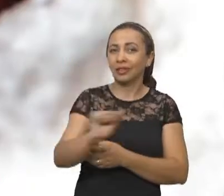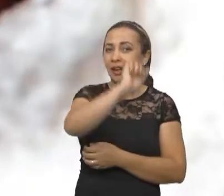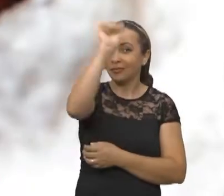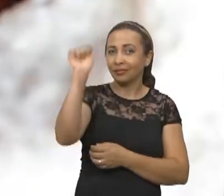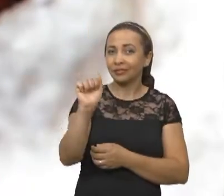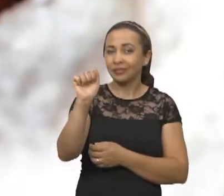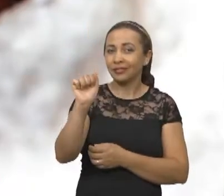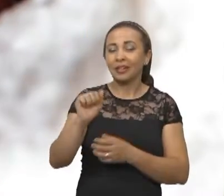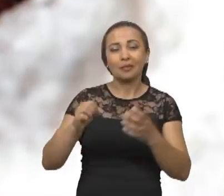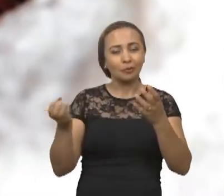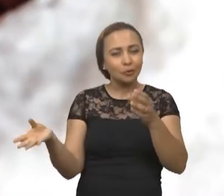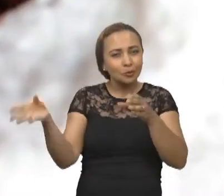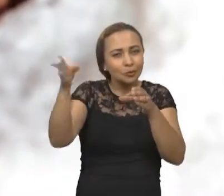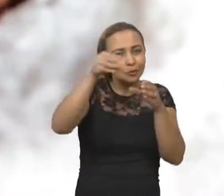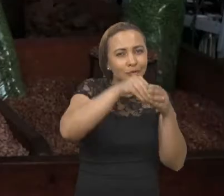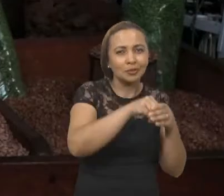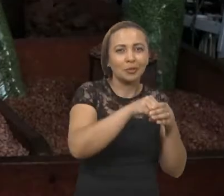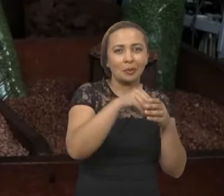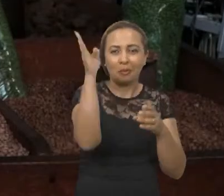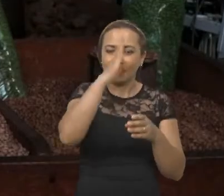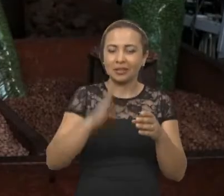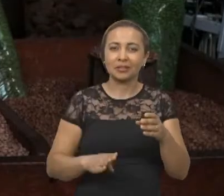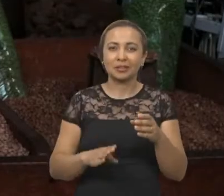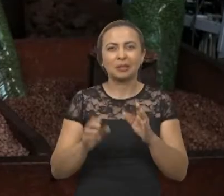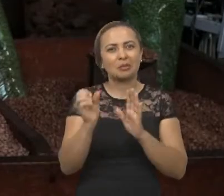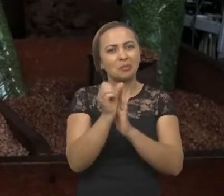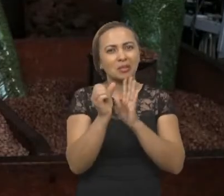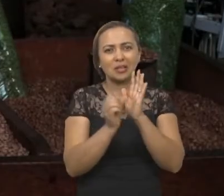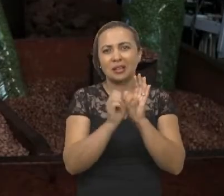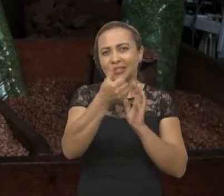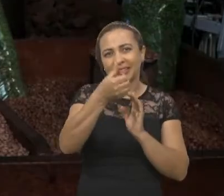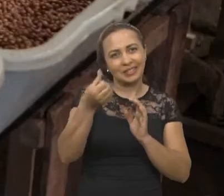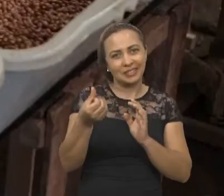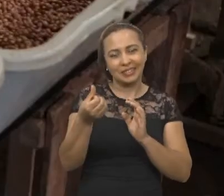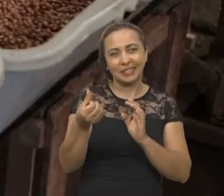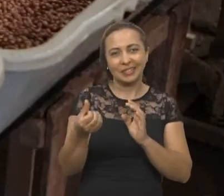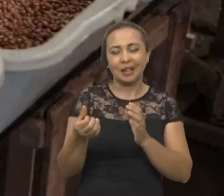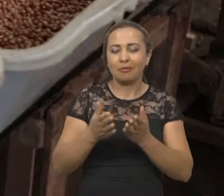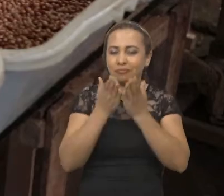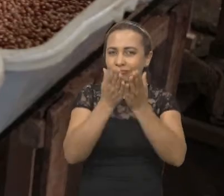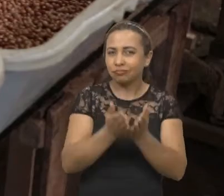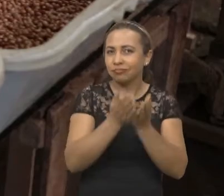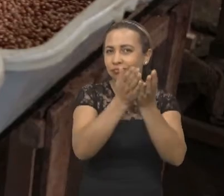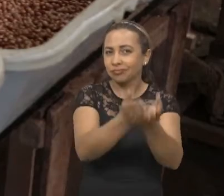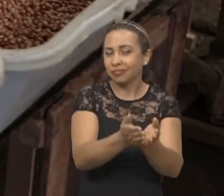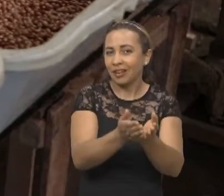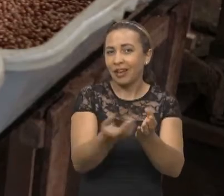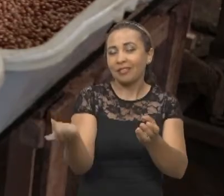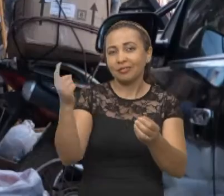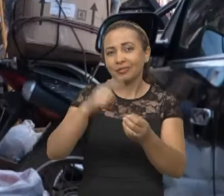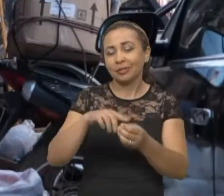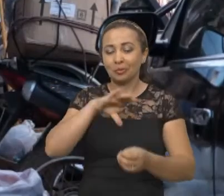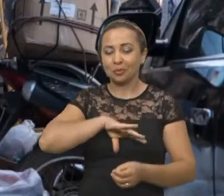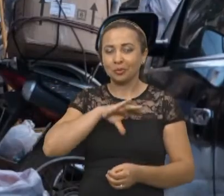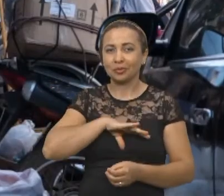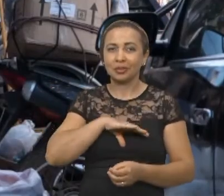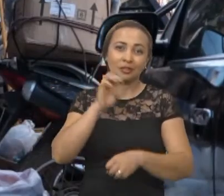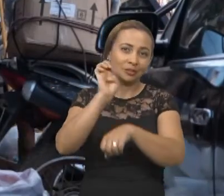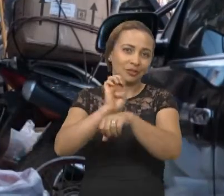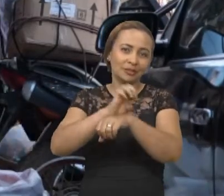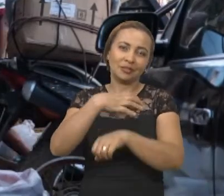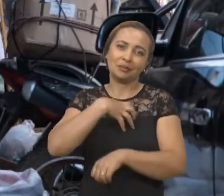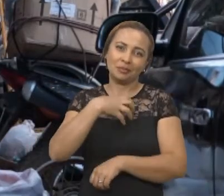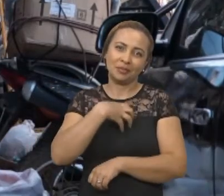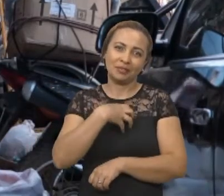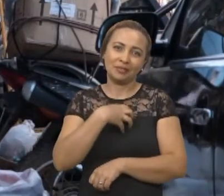feijão calpi foi introduzido no Brasil na segunda metade do século XVI pelos colonizadores portugueses no estado da